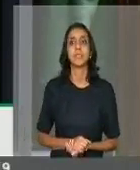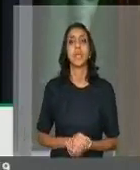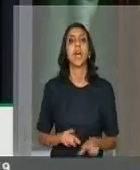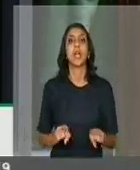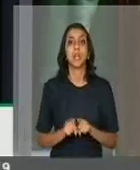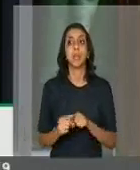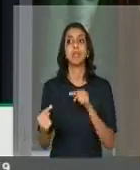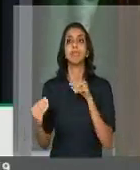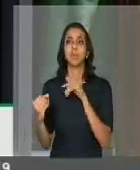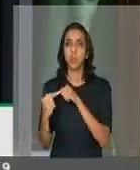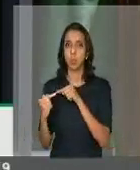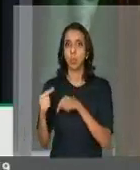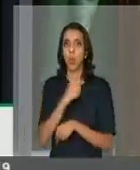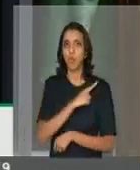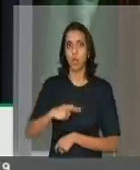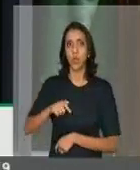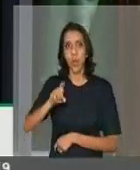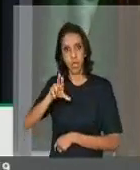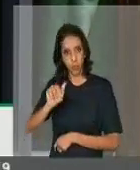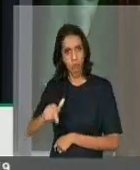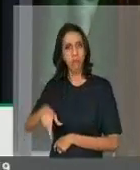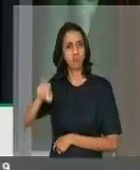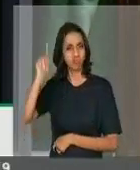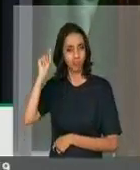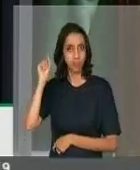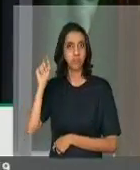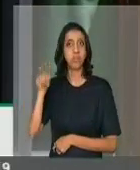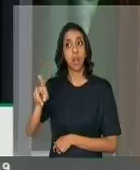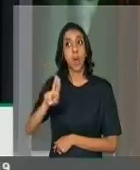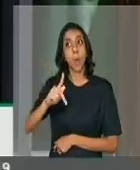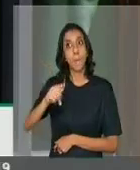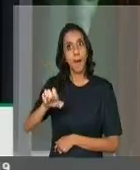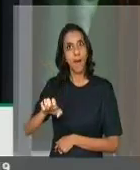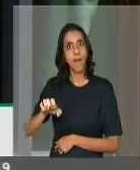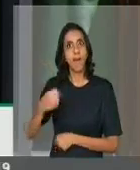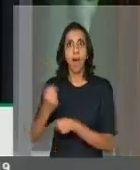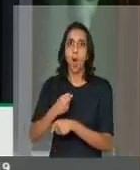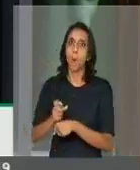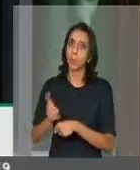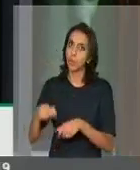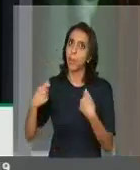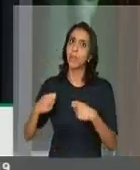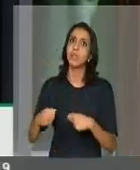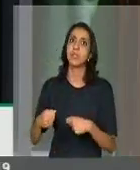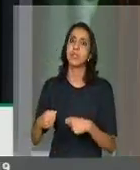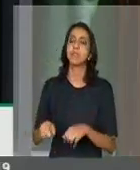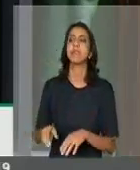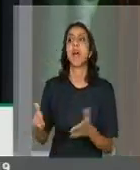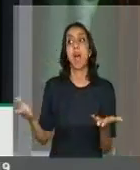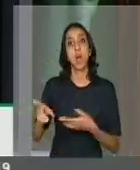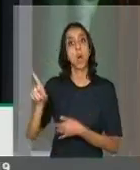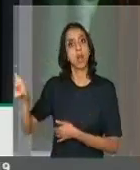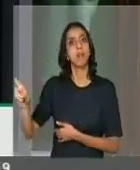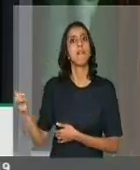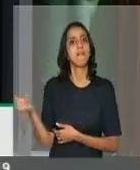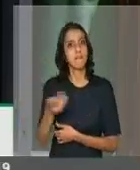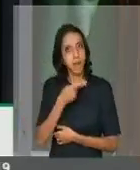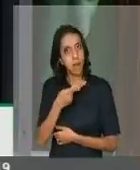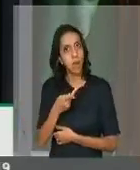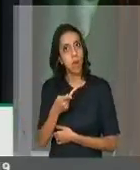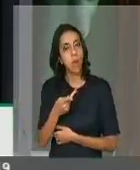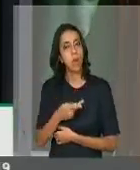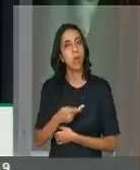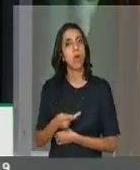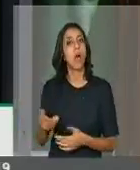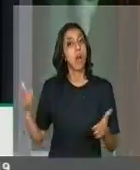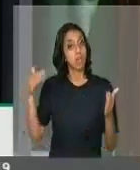Campos. Essa UPAE precisa ser concluída e o governador sinalizou, prometeu e anunciou que, até novembro,